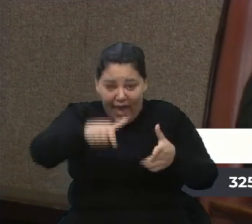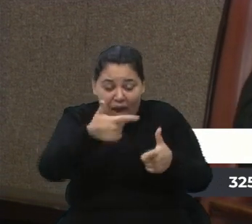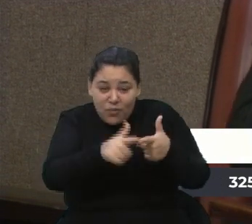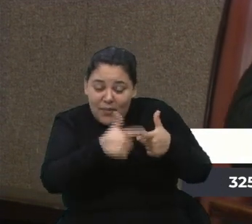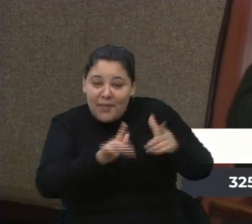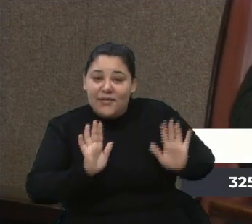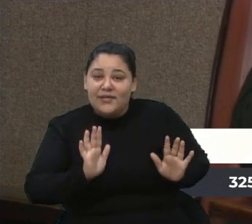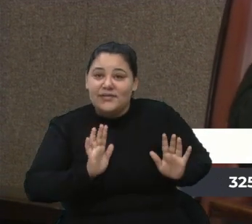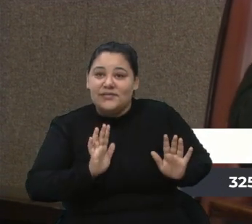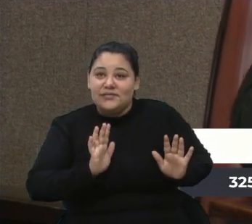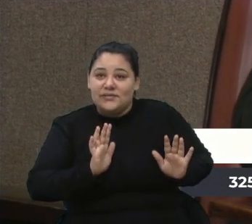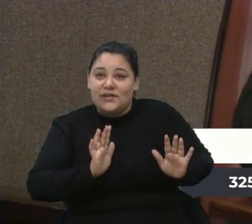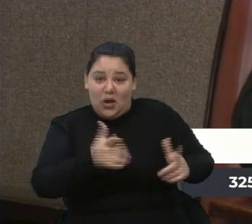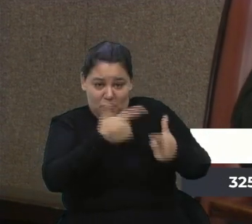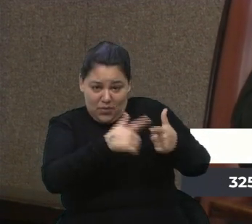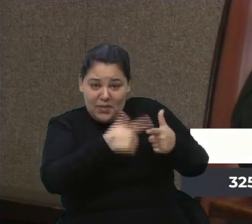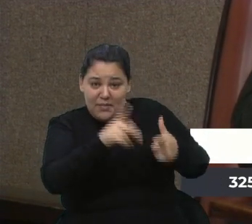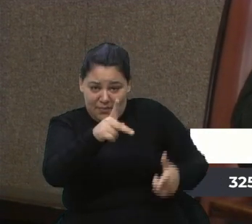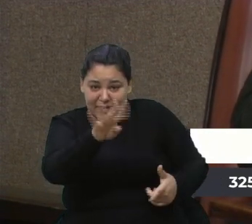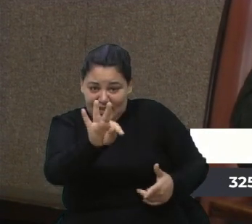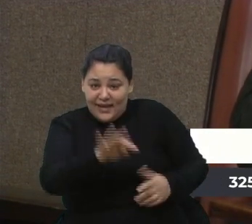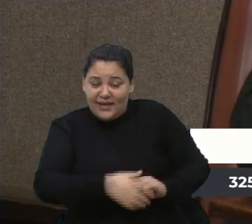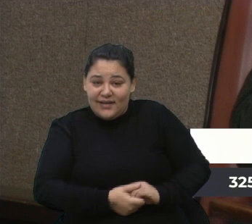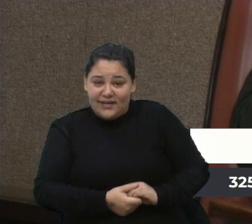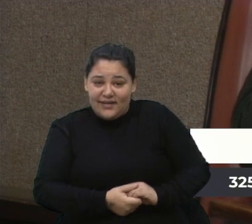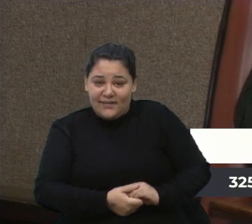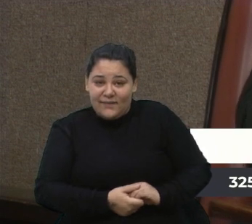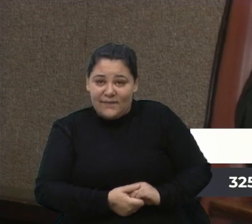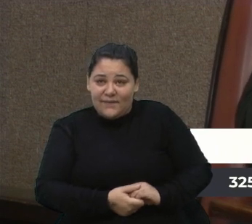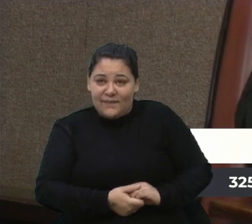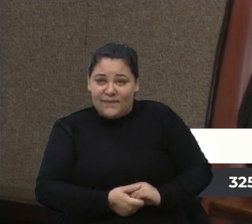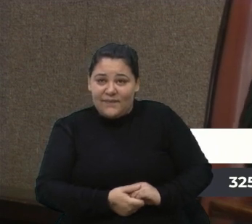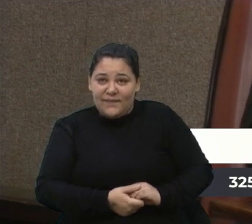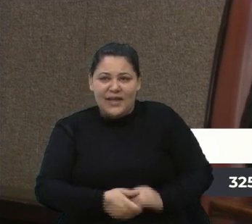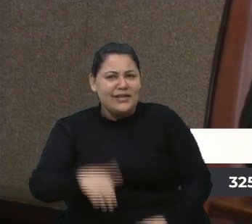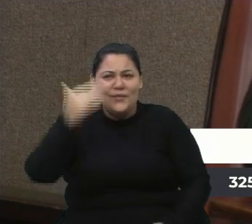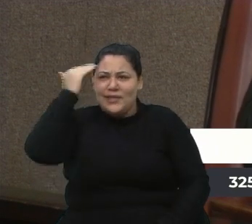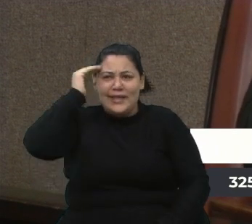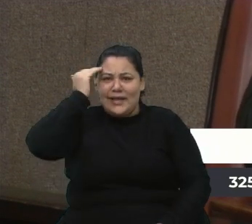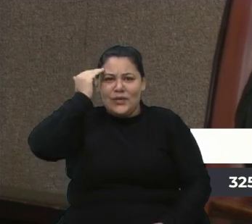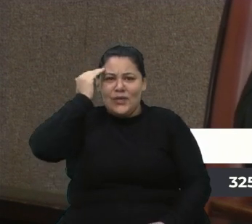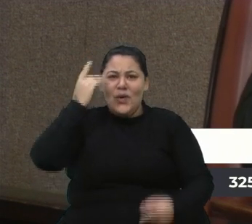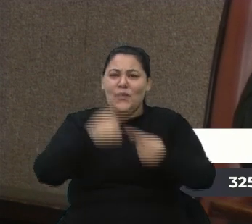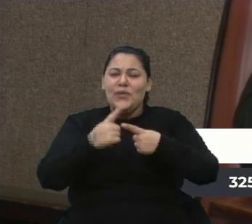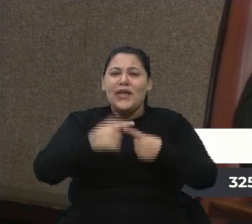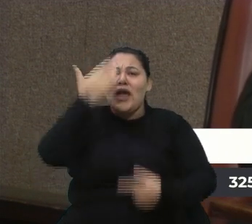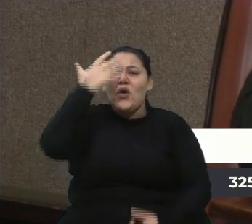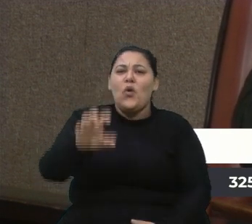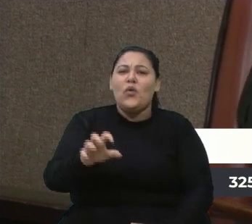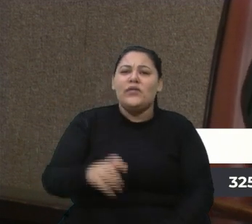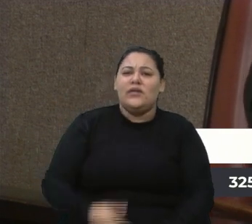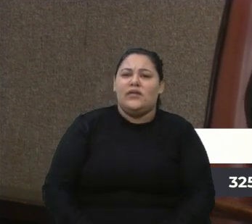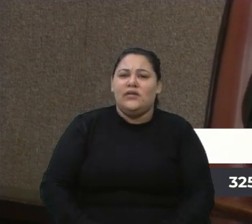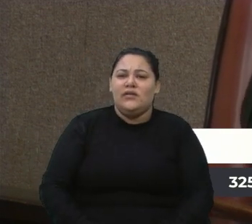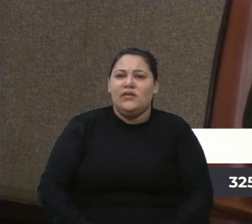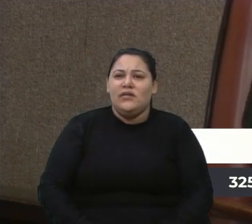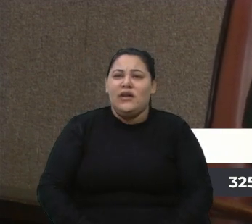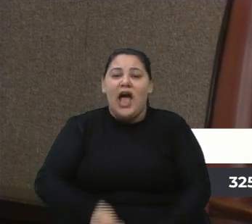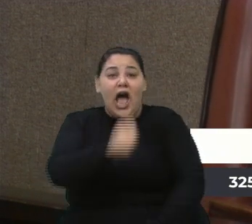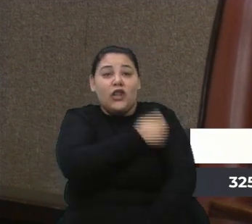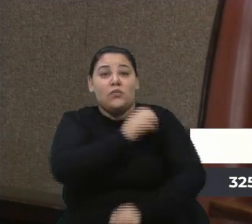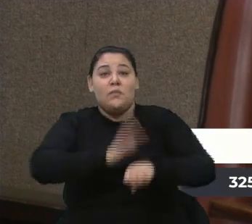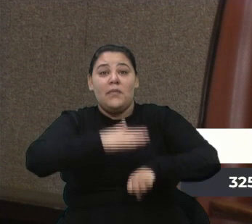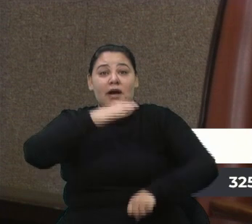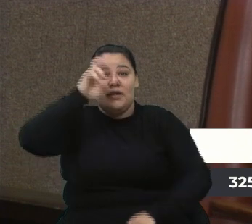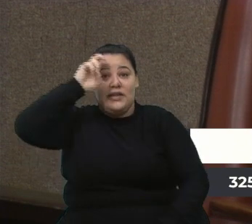Isso é um problema para o PT? A gente não entende por que eles são contra. Alunos mais inteligentes